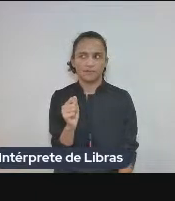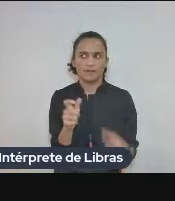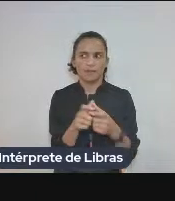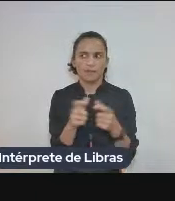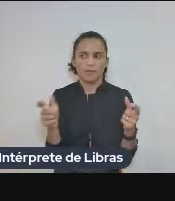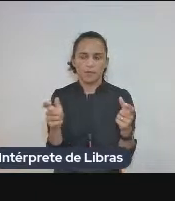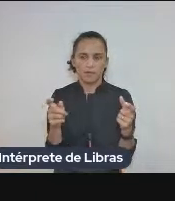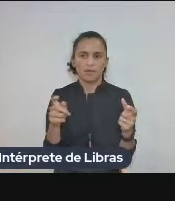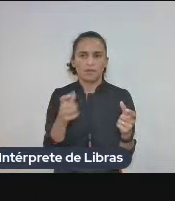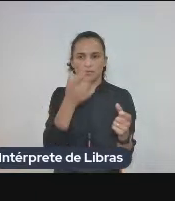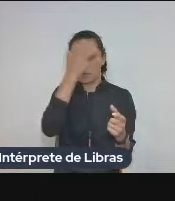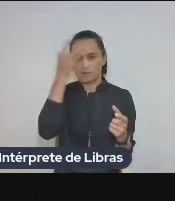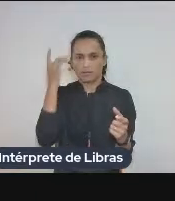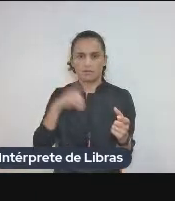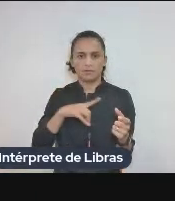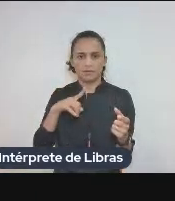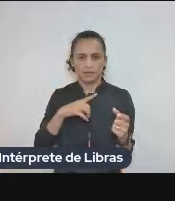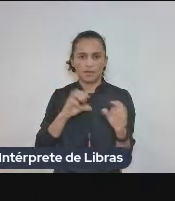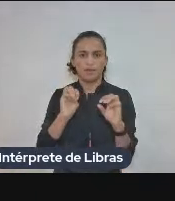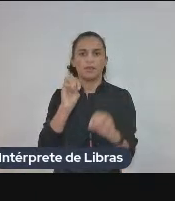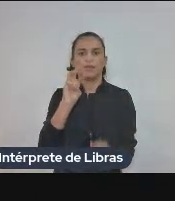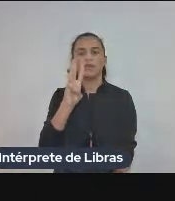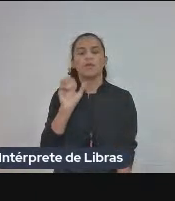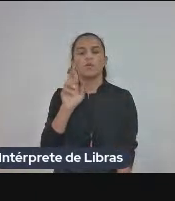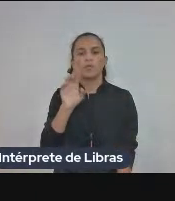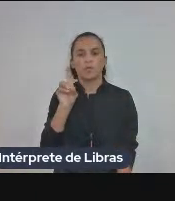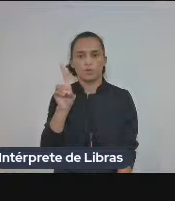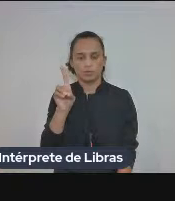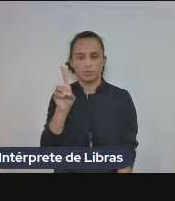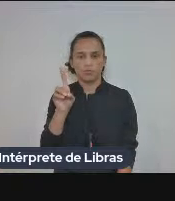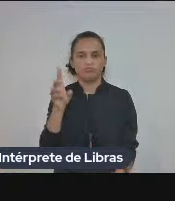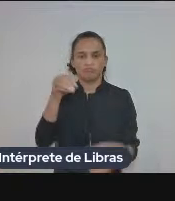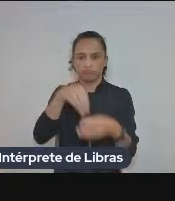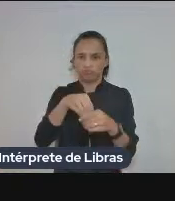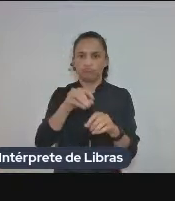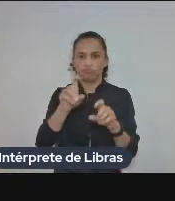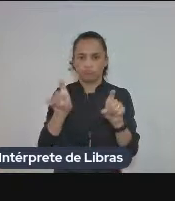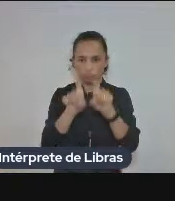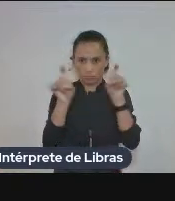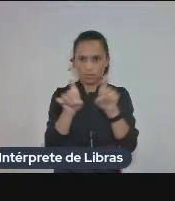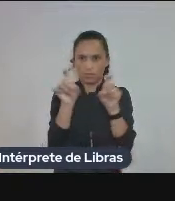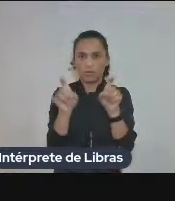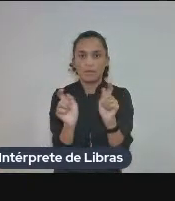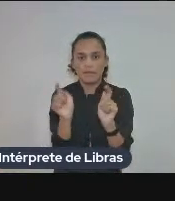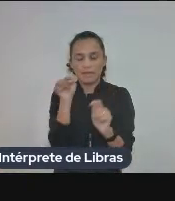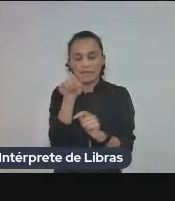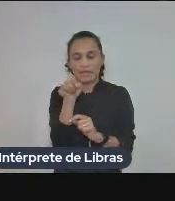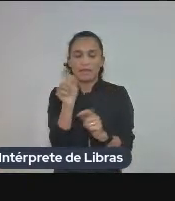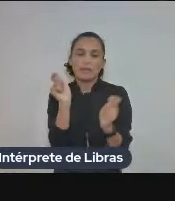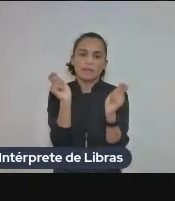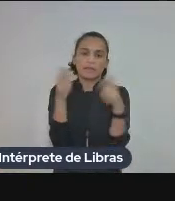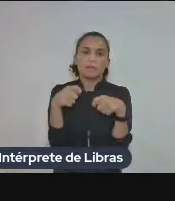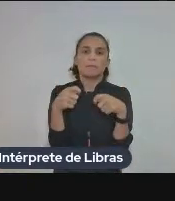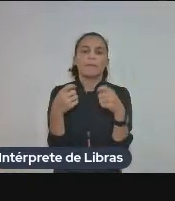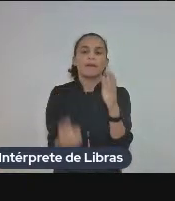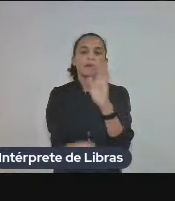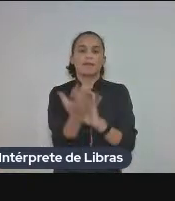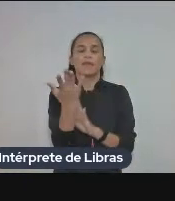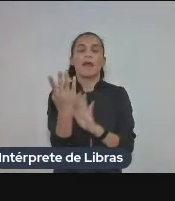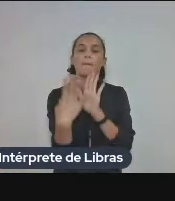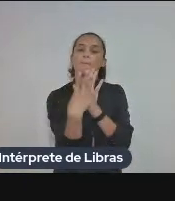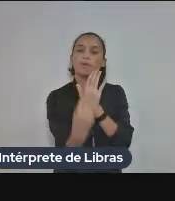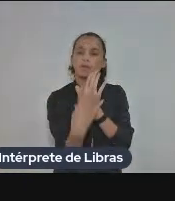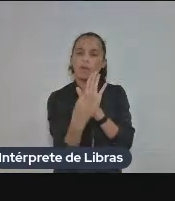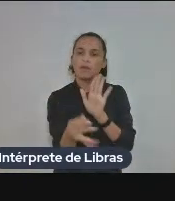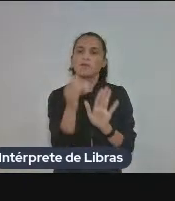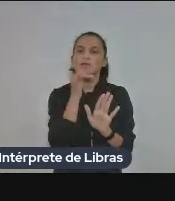computadores e ela permite a criação de modelos templates personalizados como diplomas